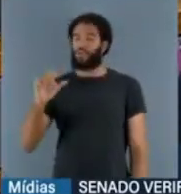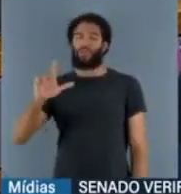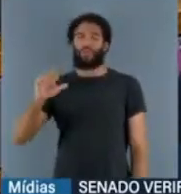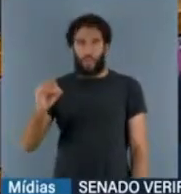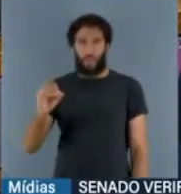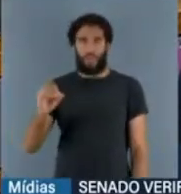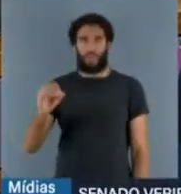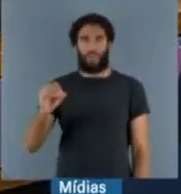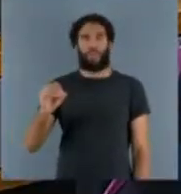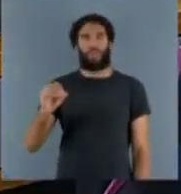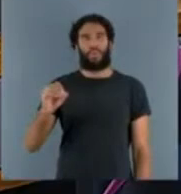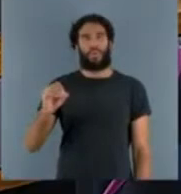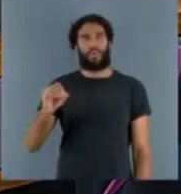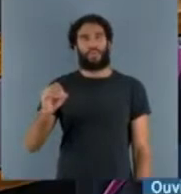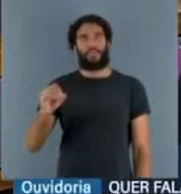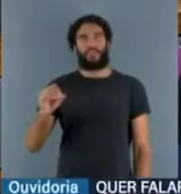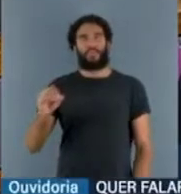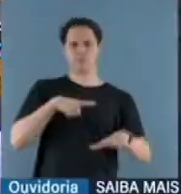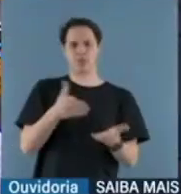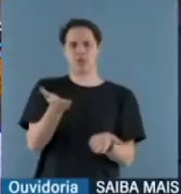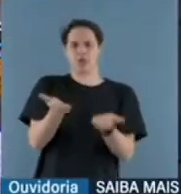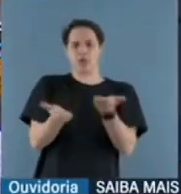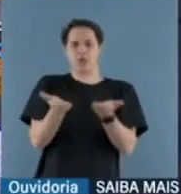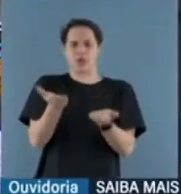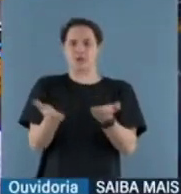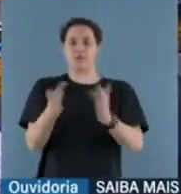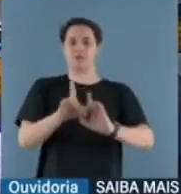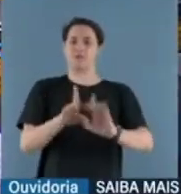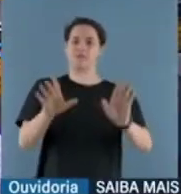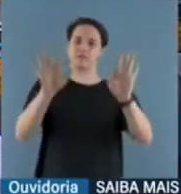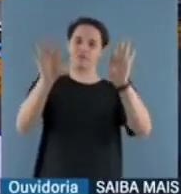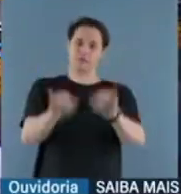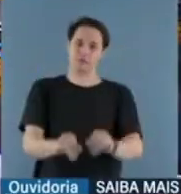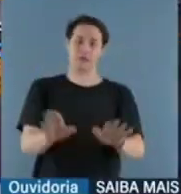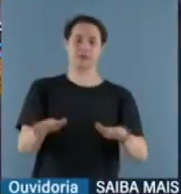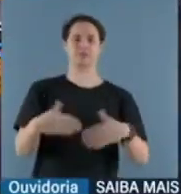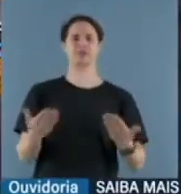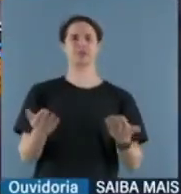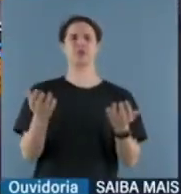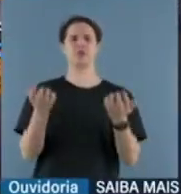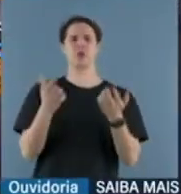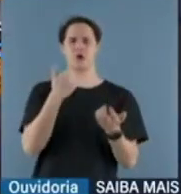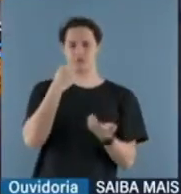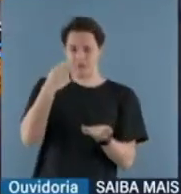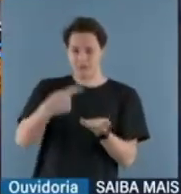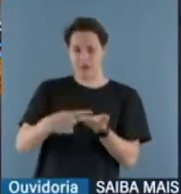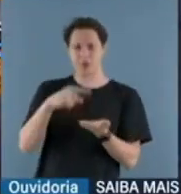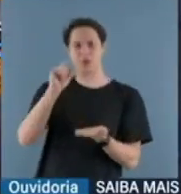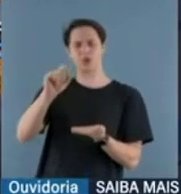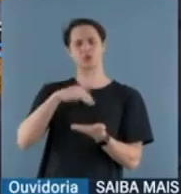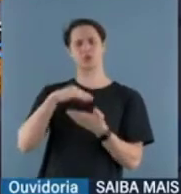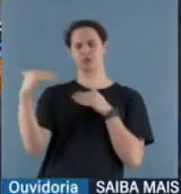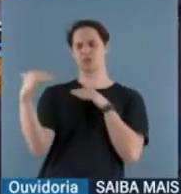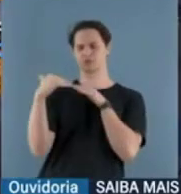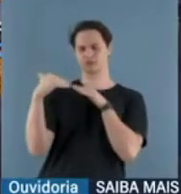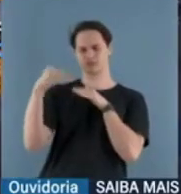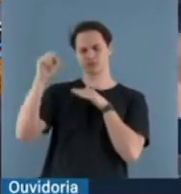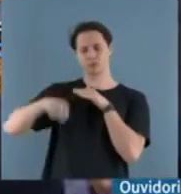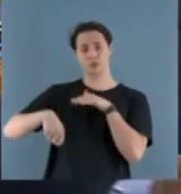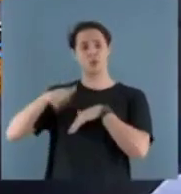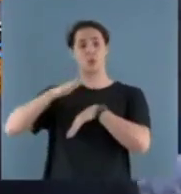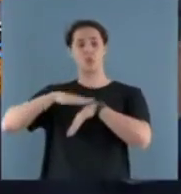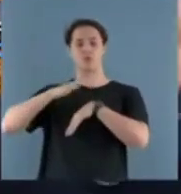violento ao Estado Democrático de Direito. Obrigada, presidente. E, por fim, eu queria reafirmar. Concordo quando